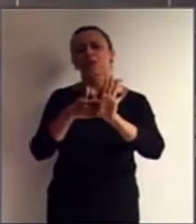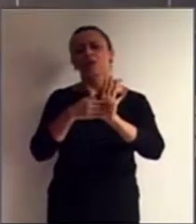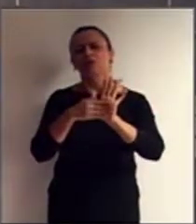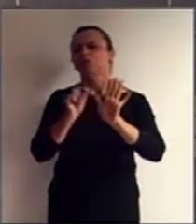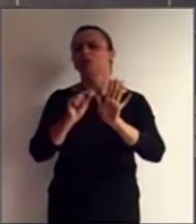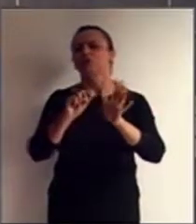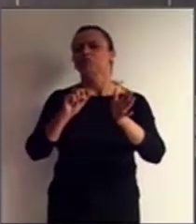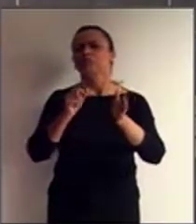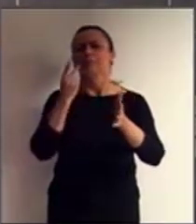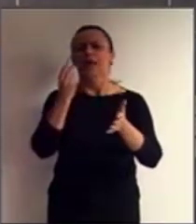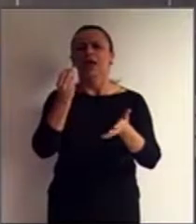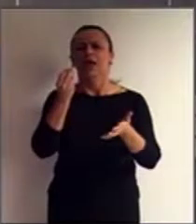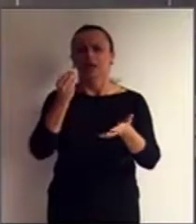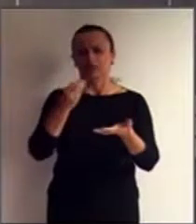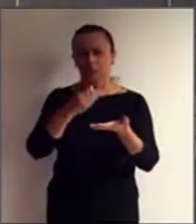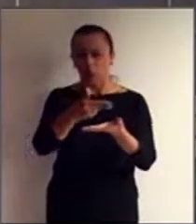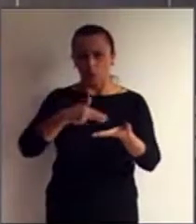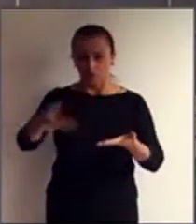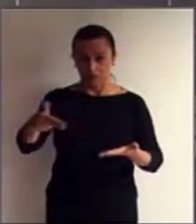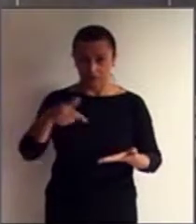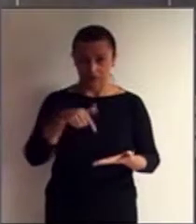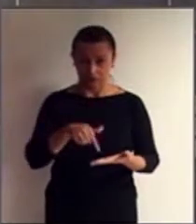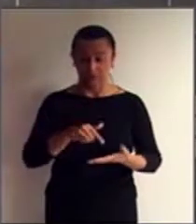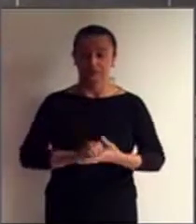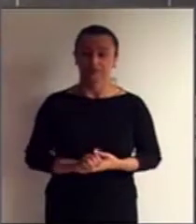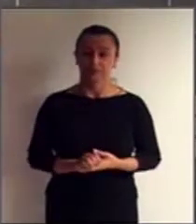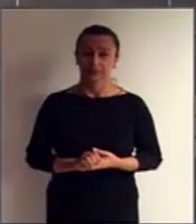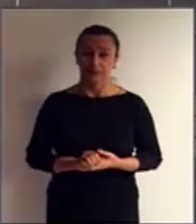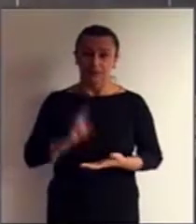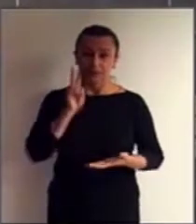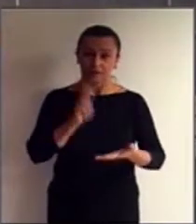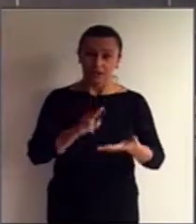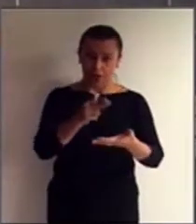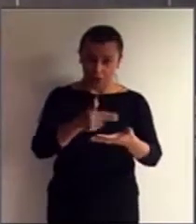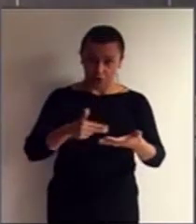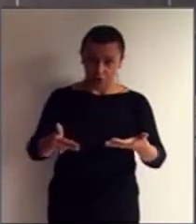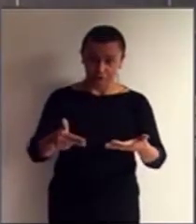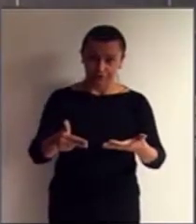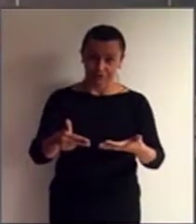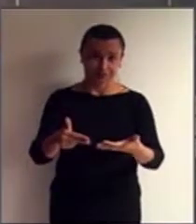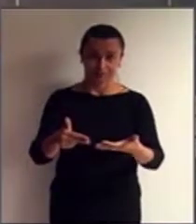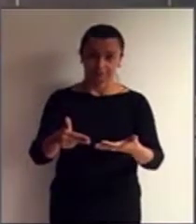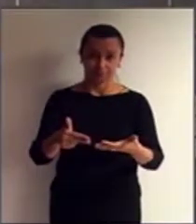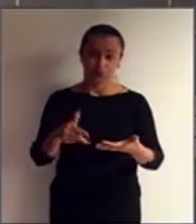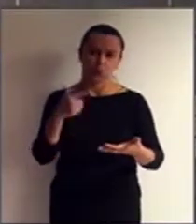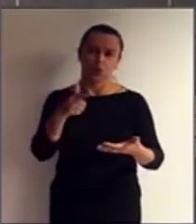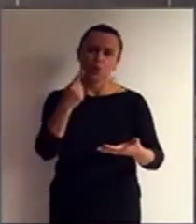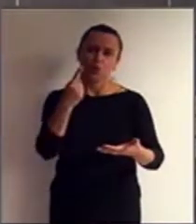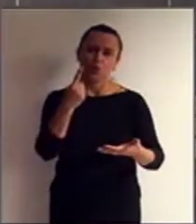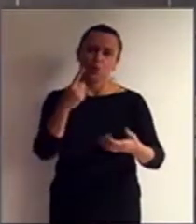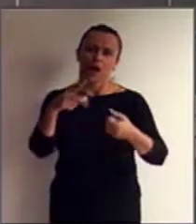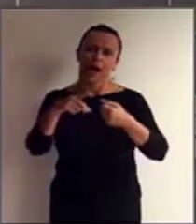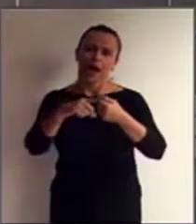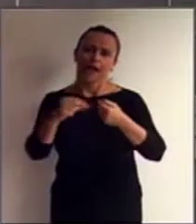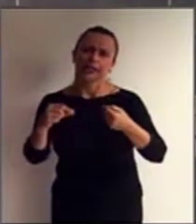E vejam que a Convenção, ela não tem um artigo dizendo conceitua-se,